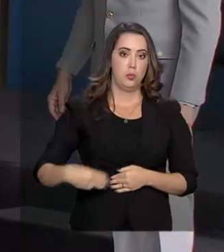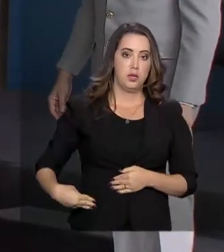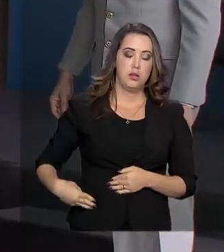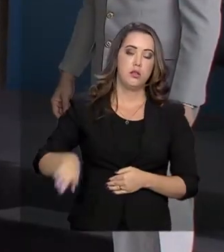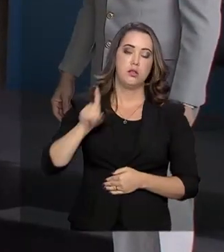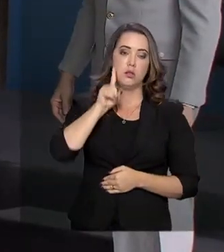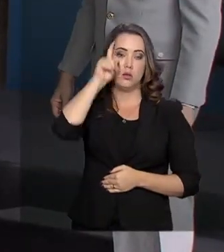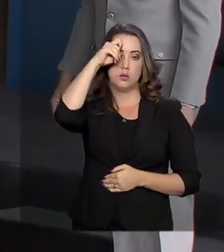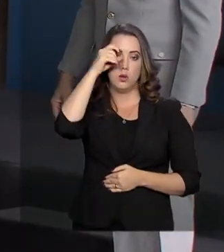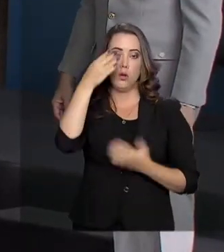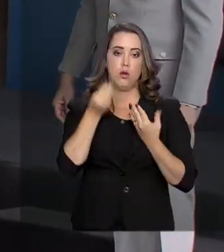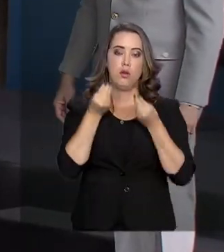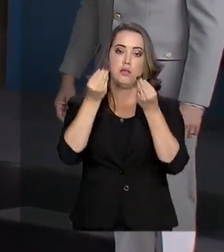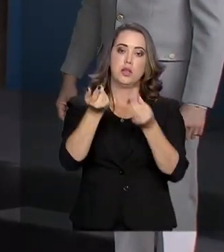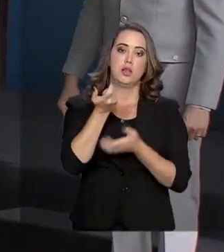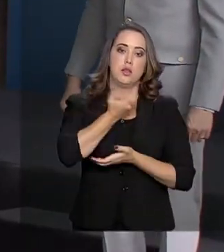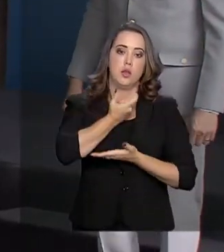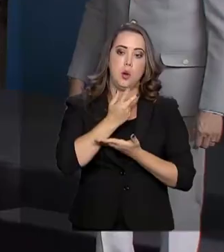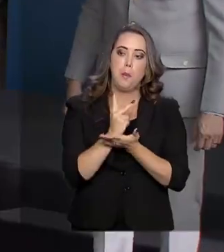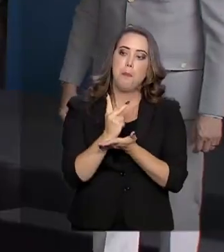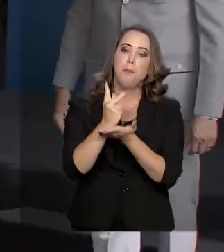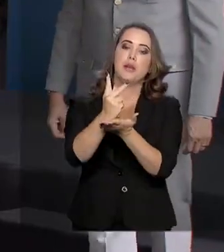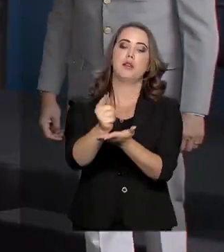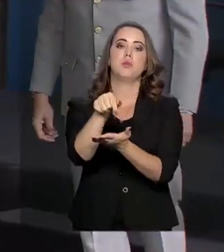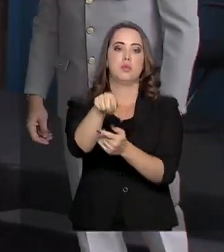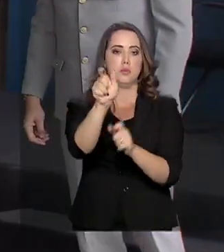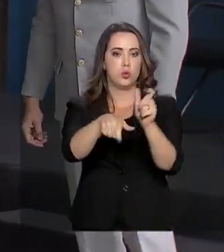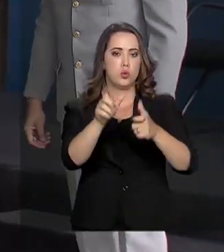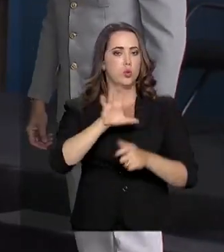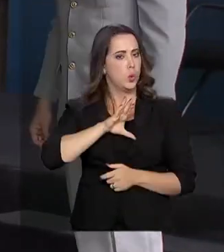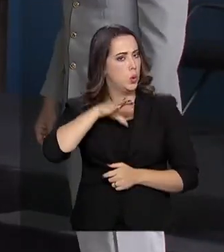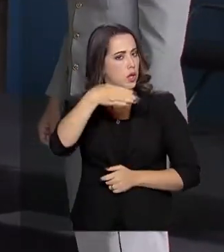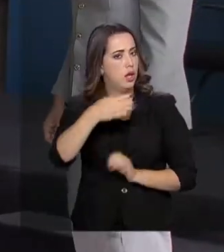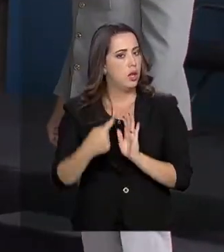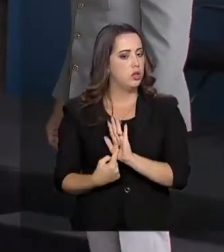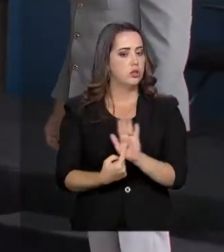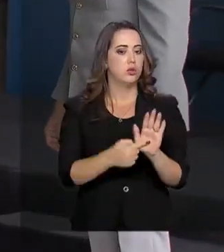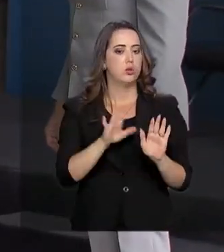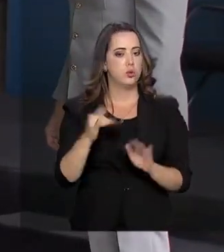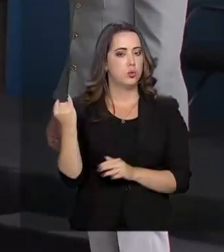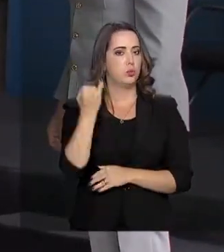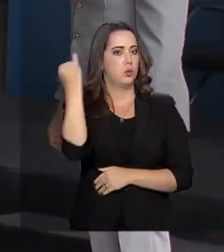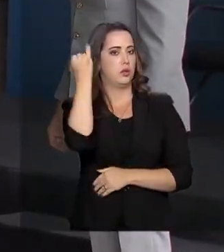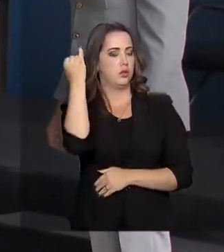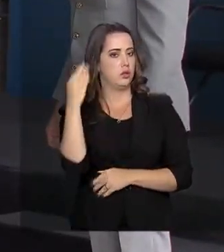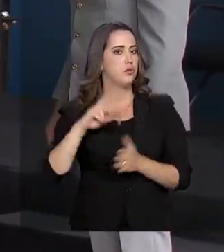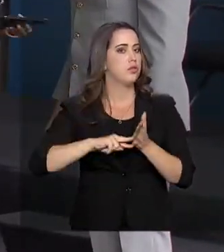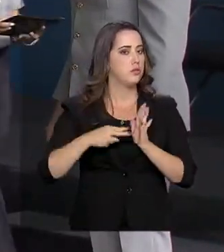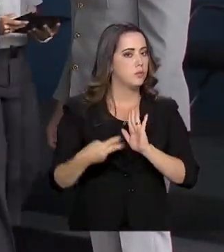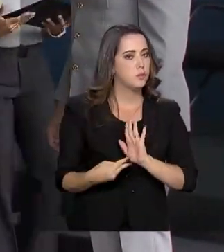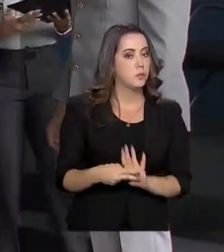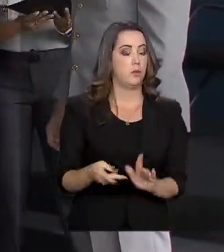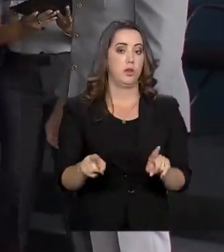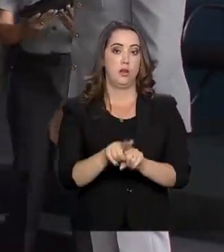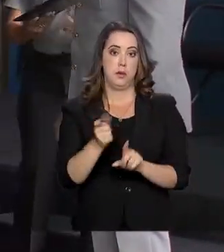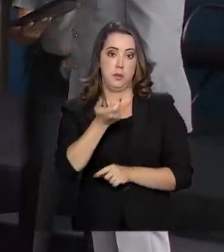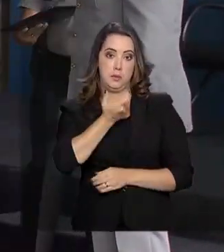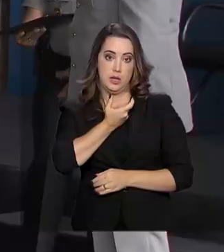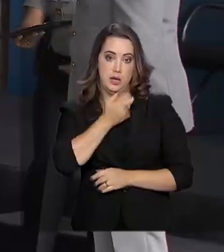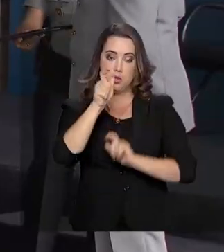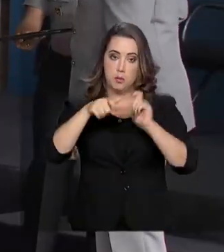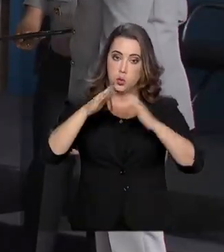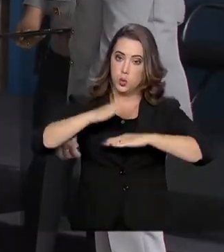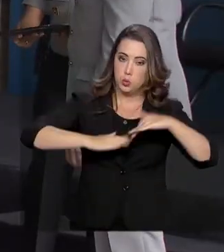militares que, no exercício da atividade, praticaram o ato de coragem ou de alto valor. Também receberam a medalha